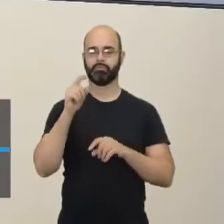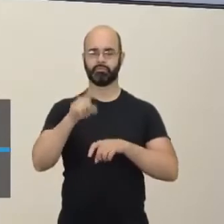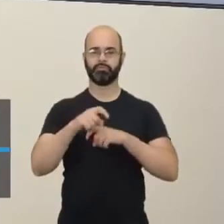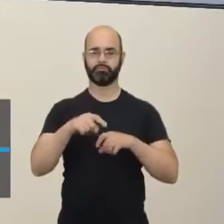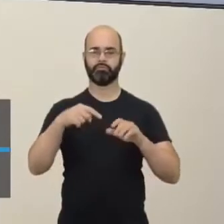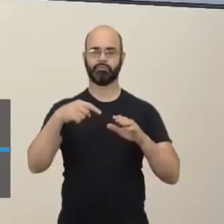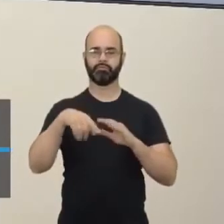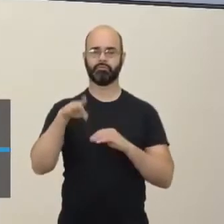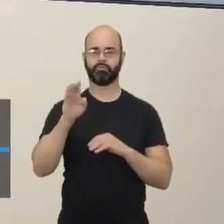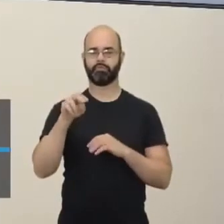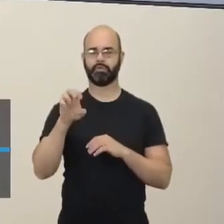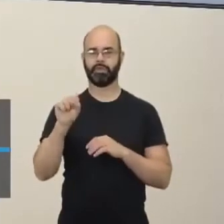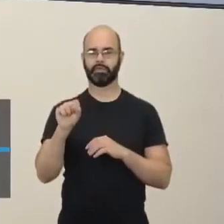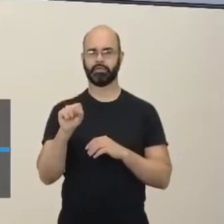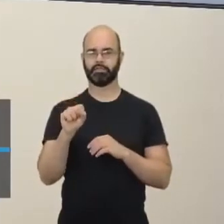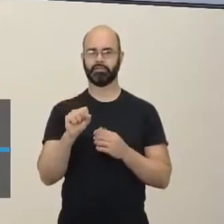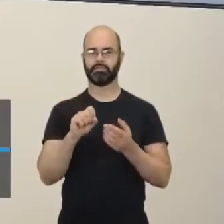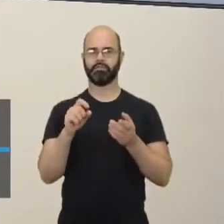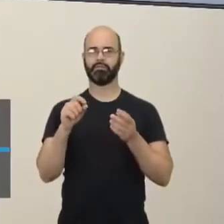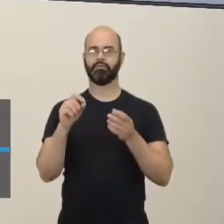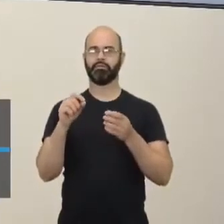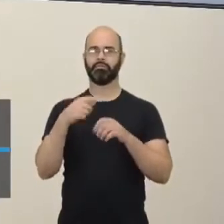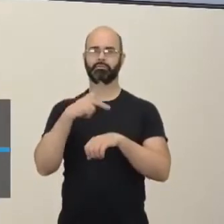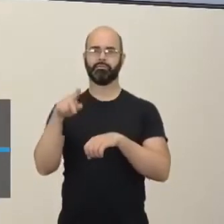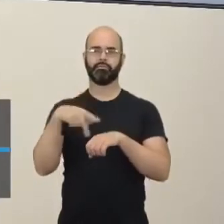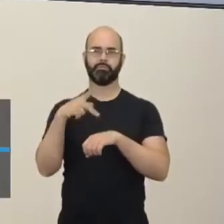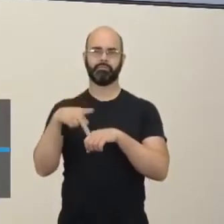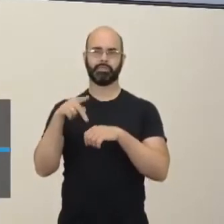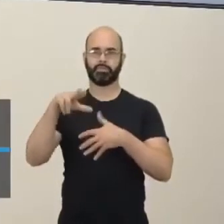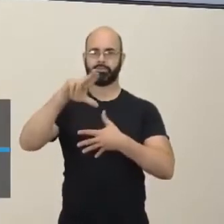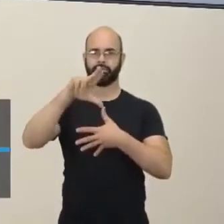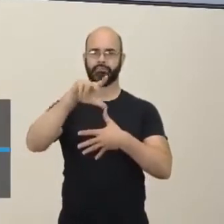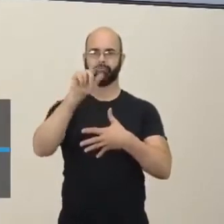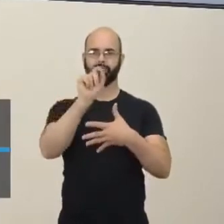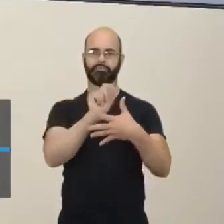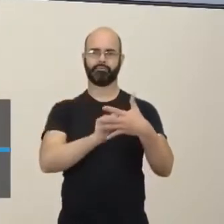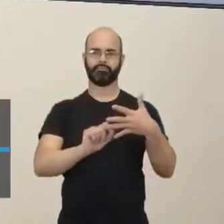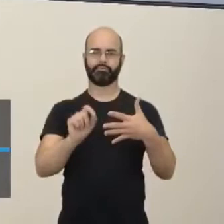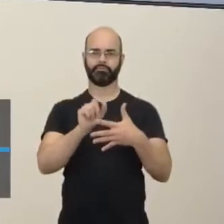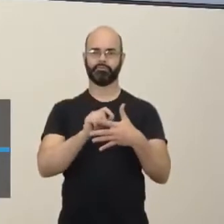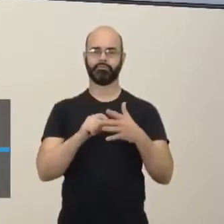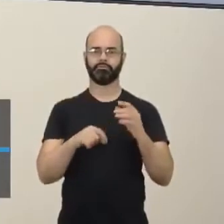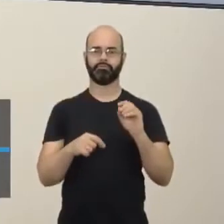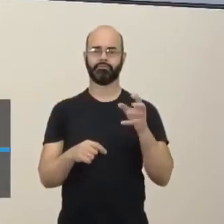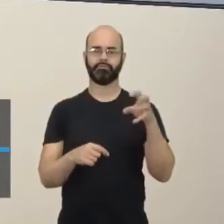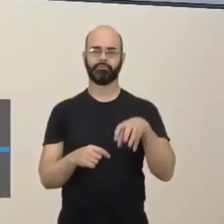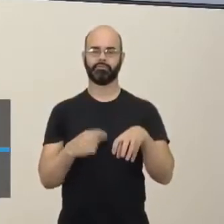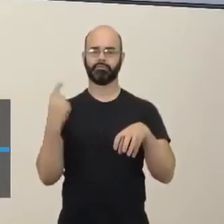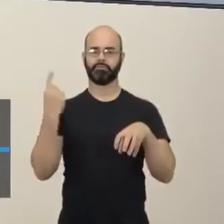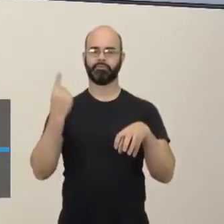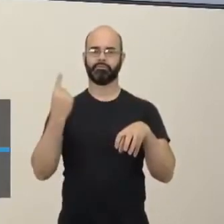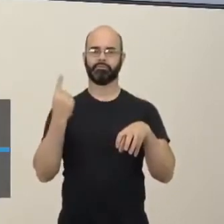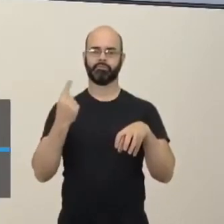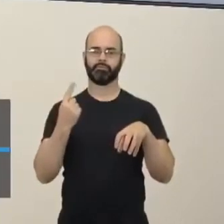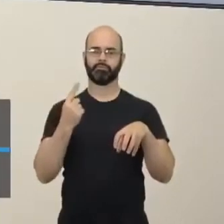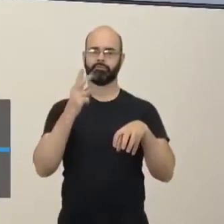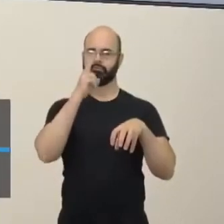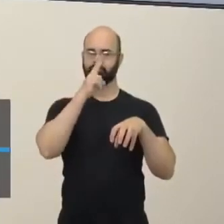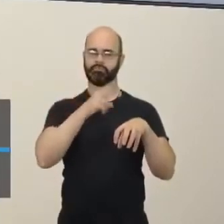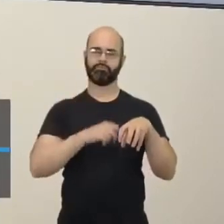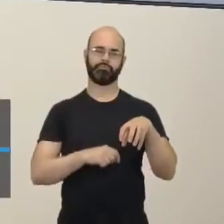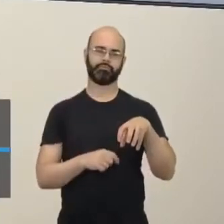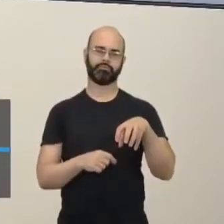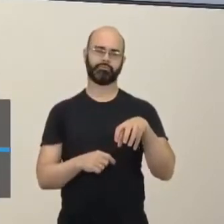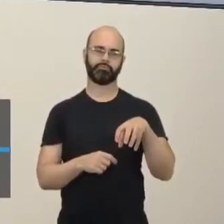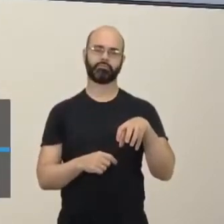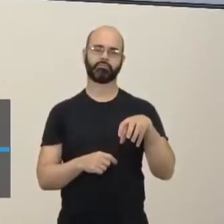Vários benesses aí para vários países da América Latina, né? Então, o setor primário ainda é forte em